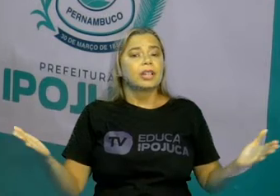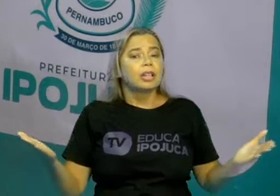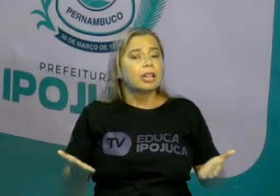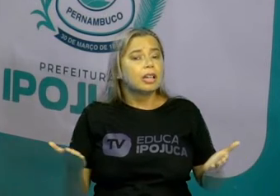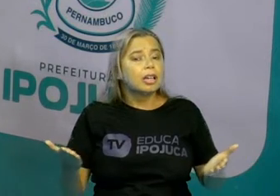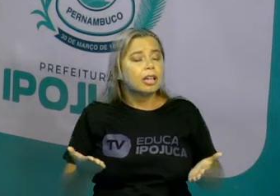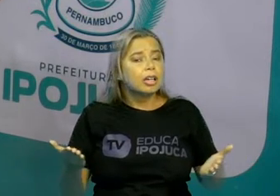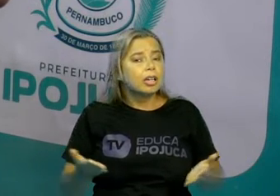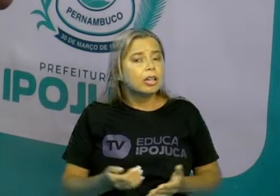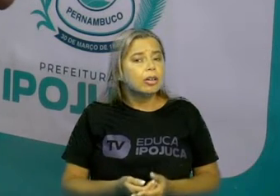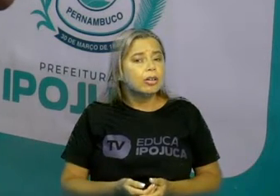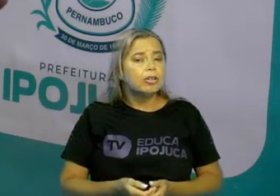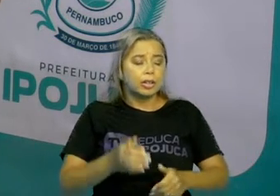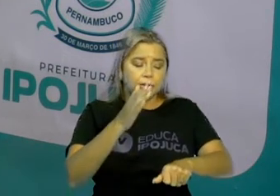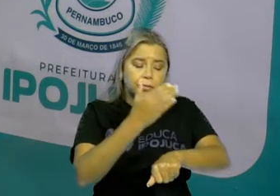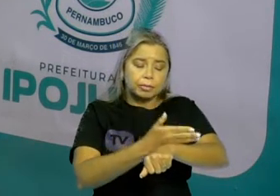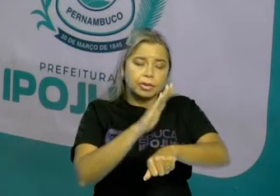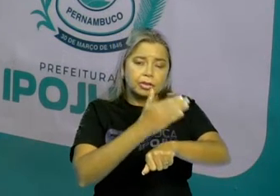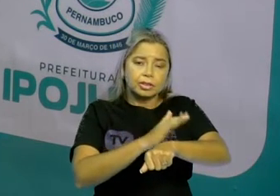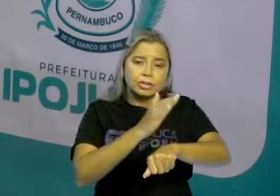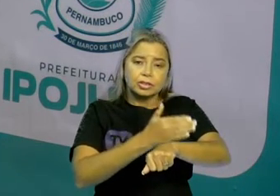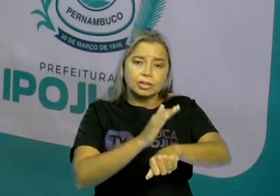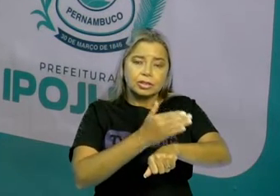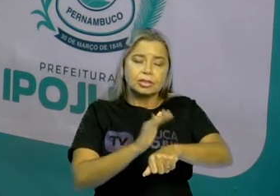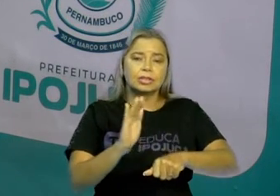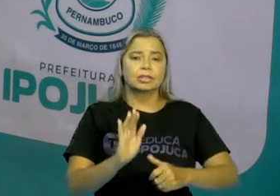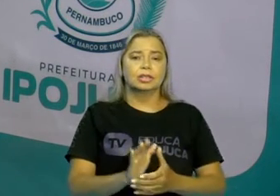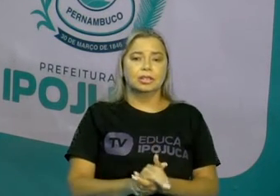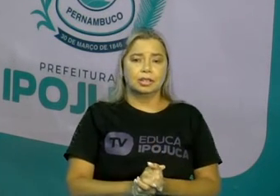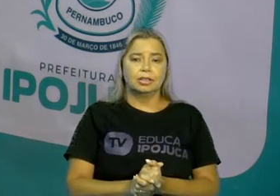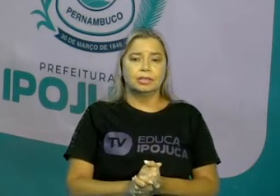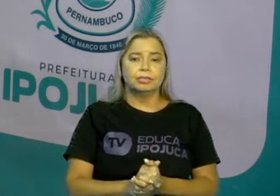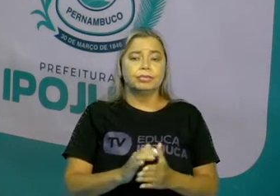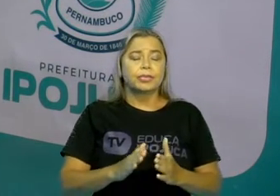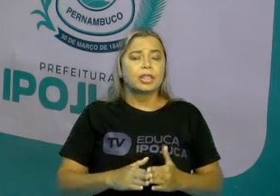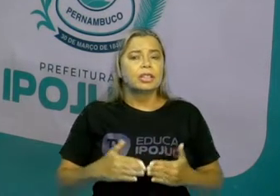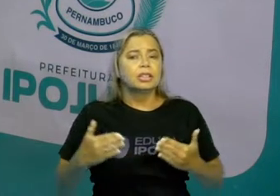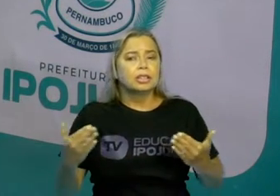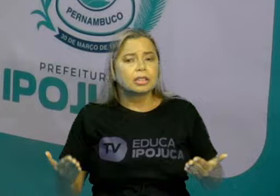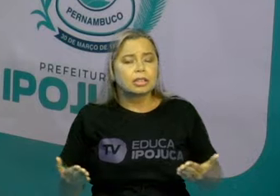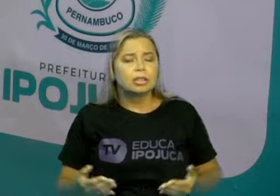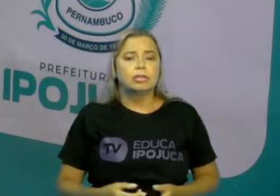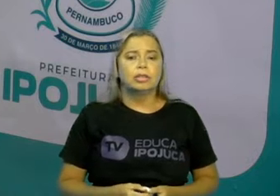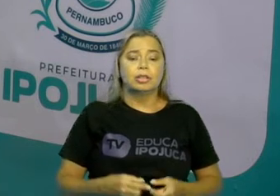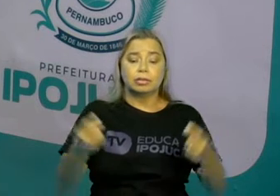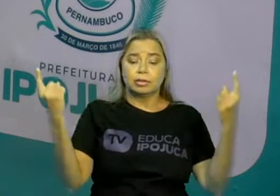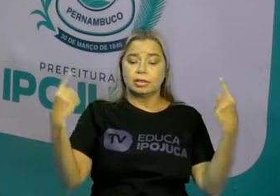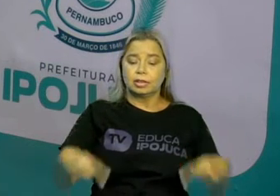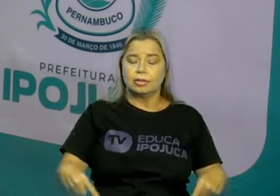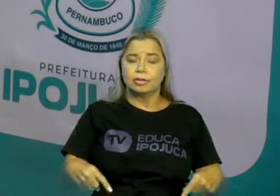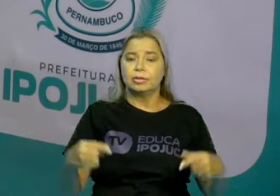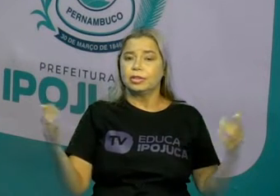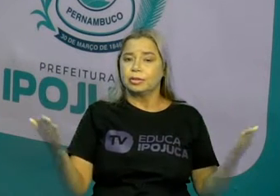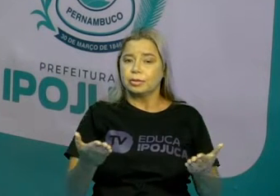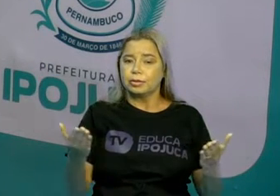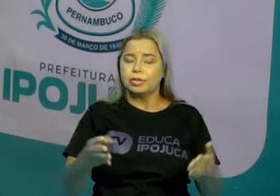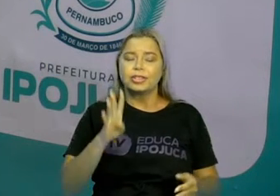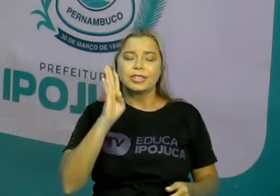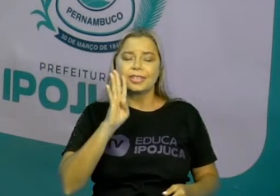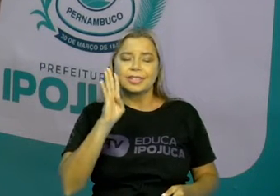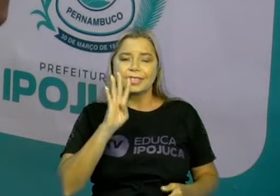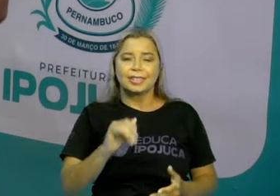praticando. E essa aprendizagem, desse desafio de hoje, é muito legal,